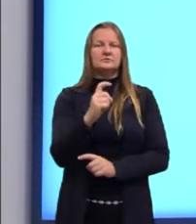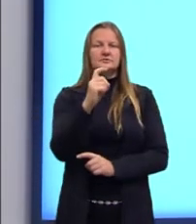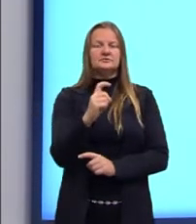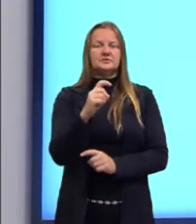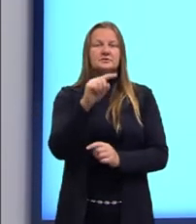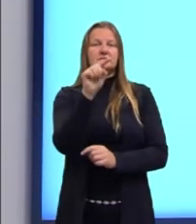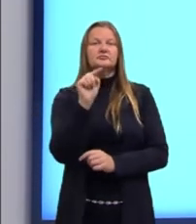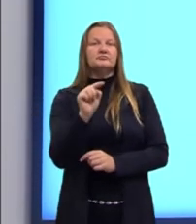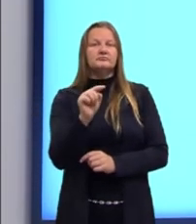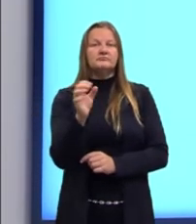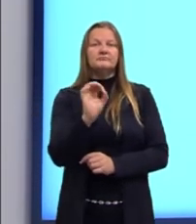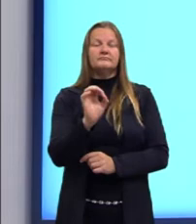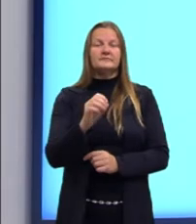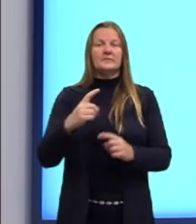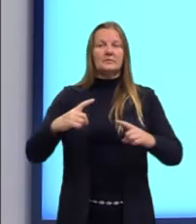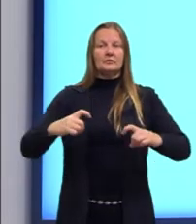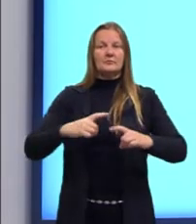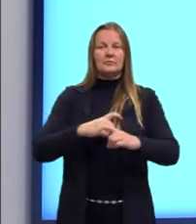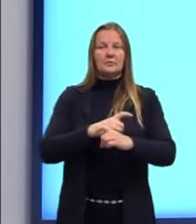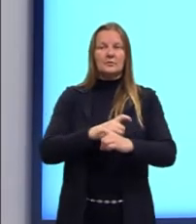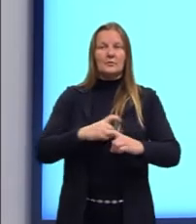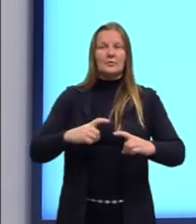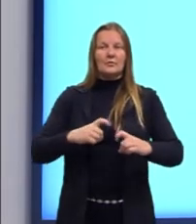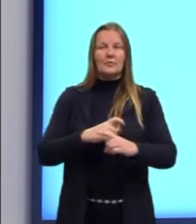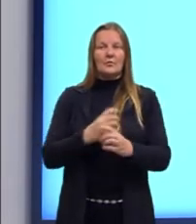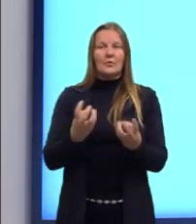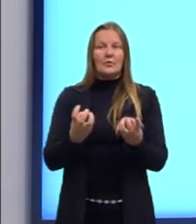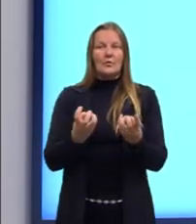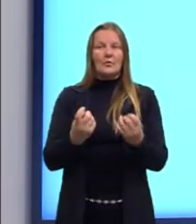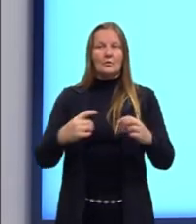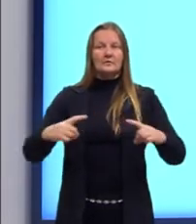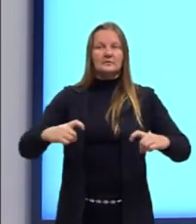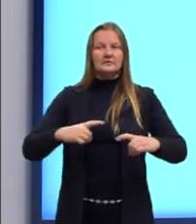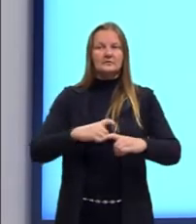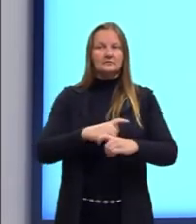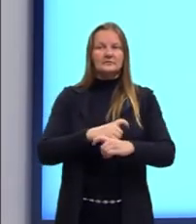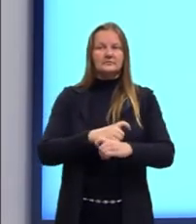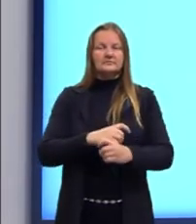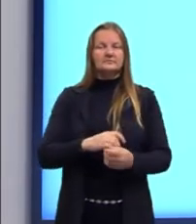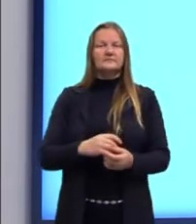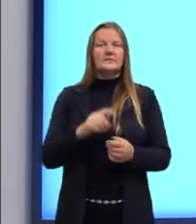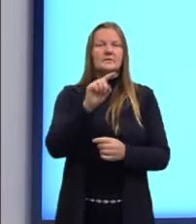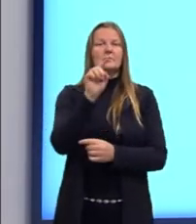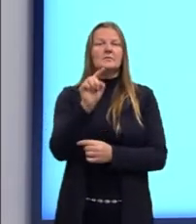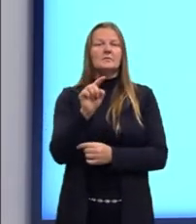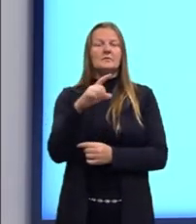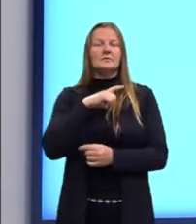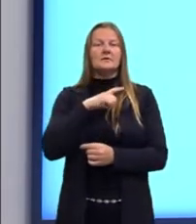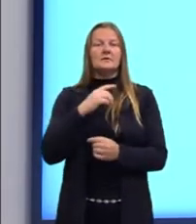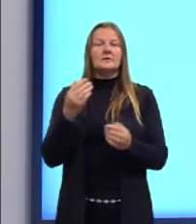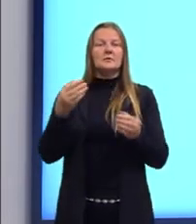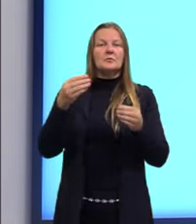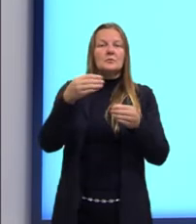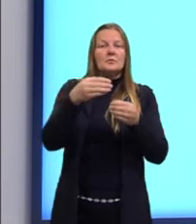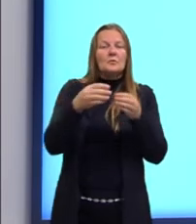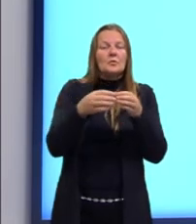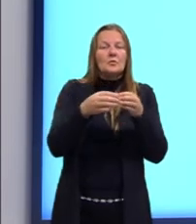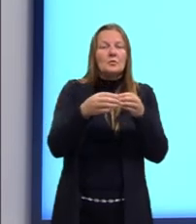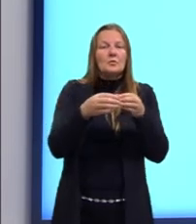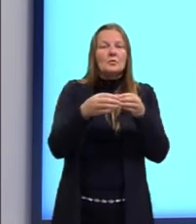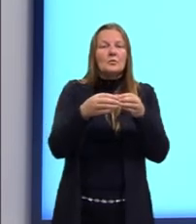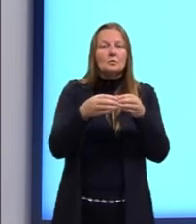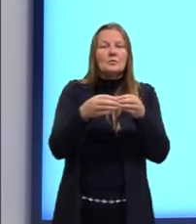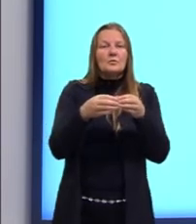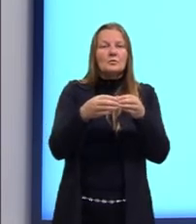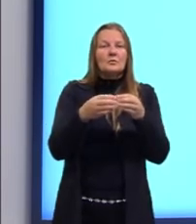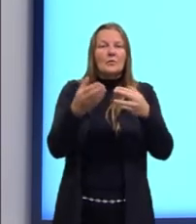incógnita, o X ele é a quantidade de bactérias. A incógnita que nós temos presente nessa função seria